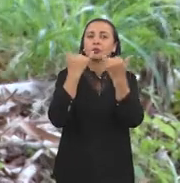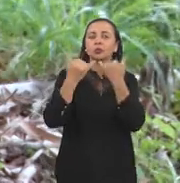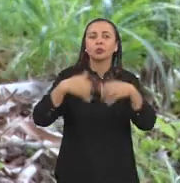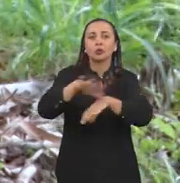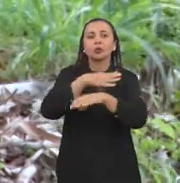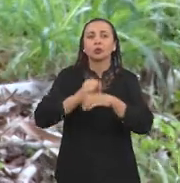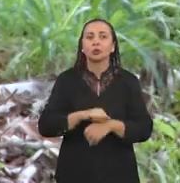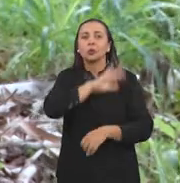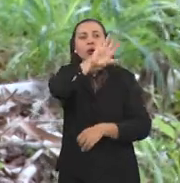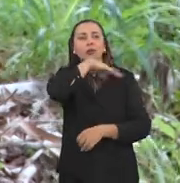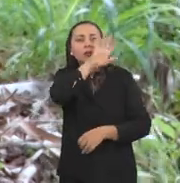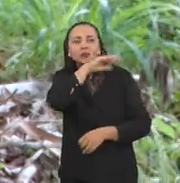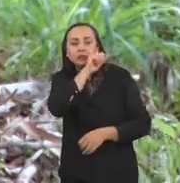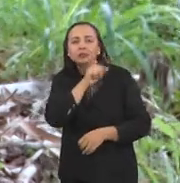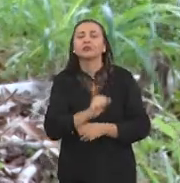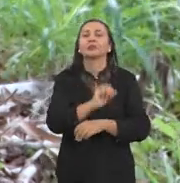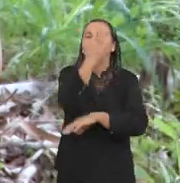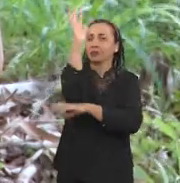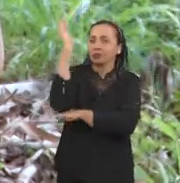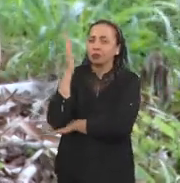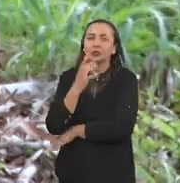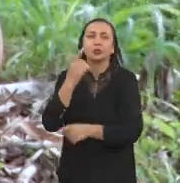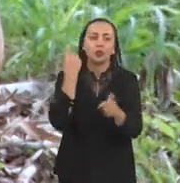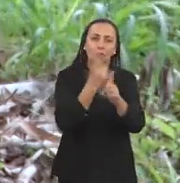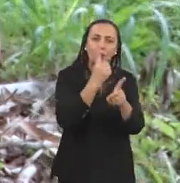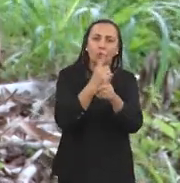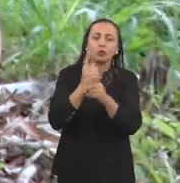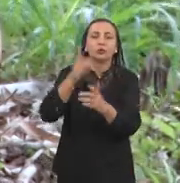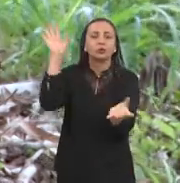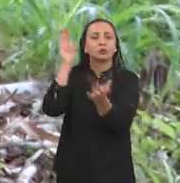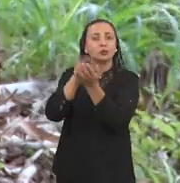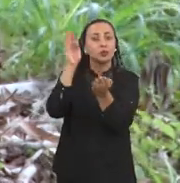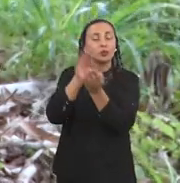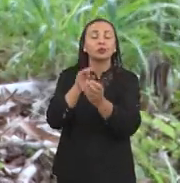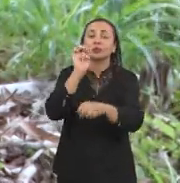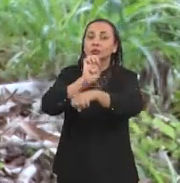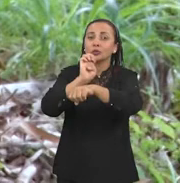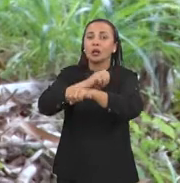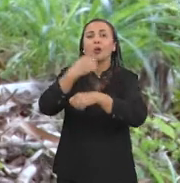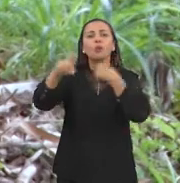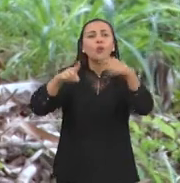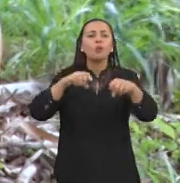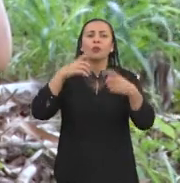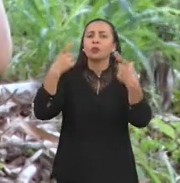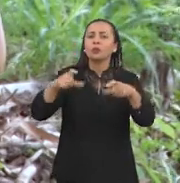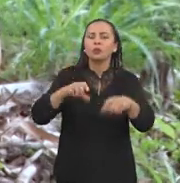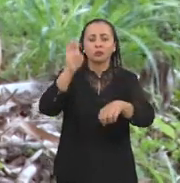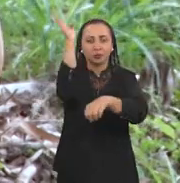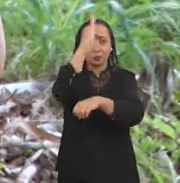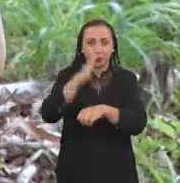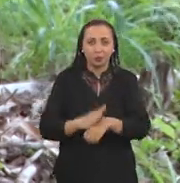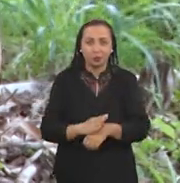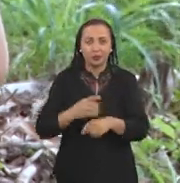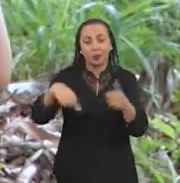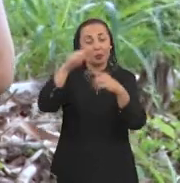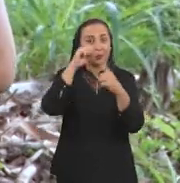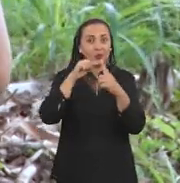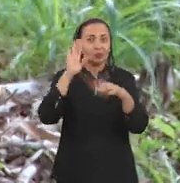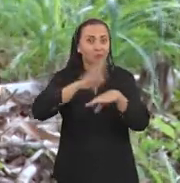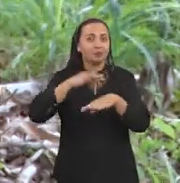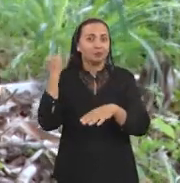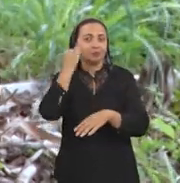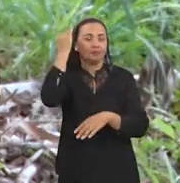e informações sobre espécies de animais selvagens encontradas em Pernambuco e em outros lugares do Brasil. O objetivo